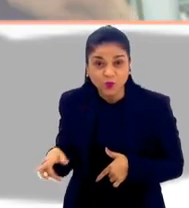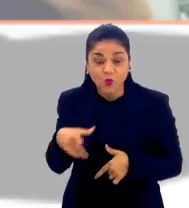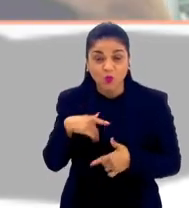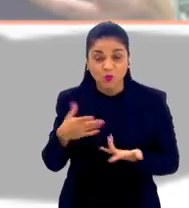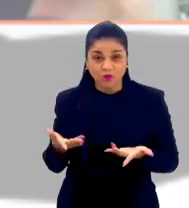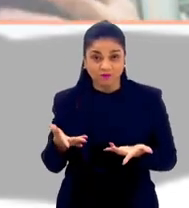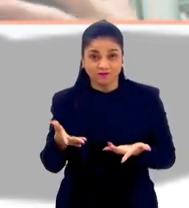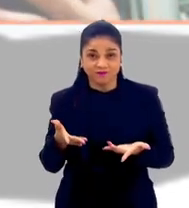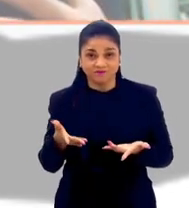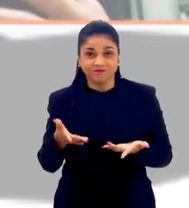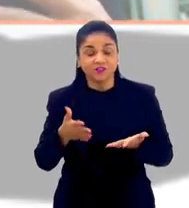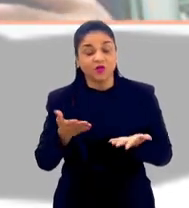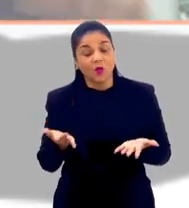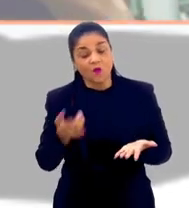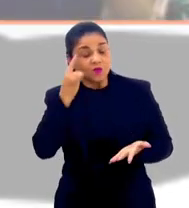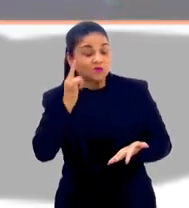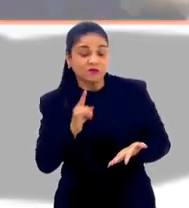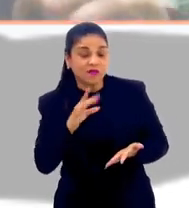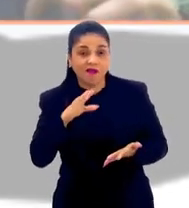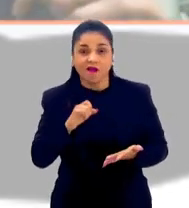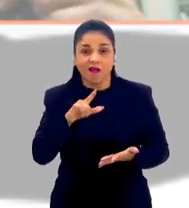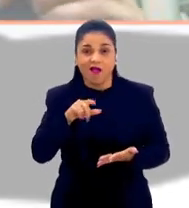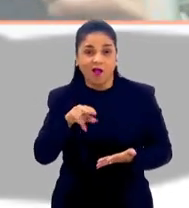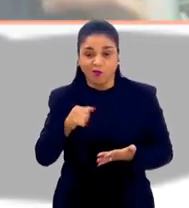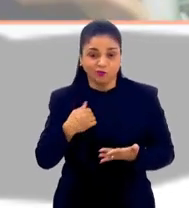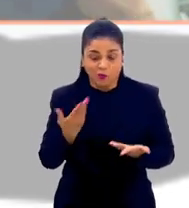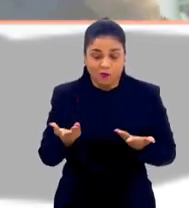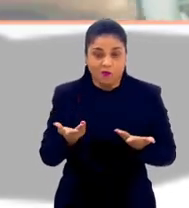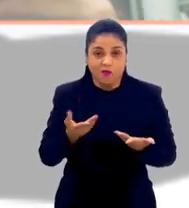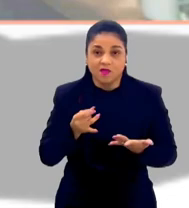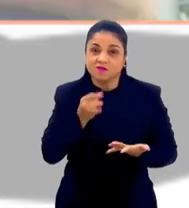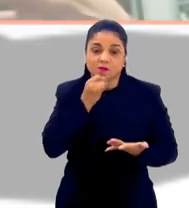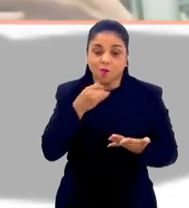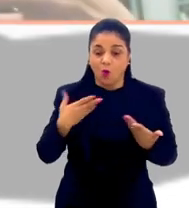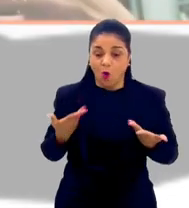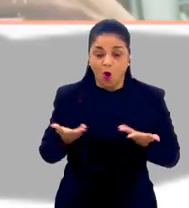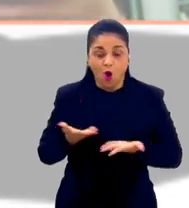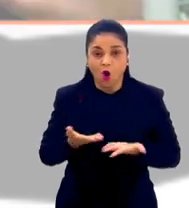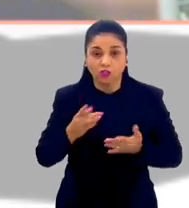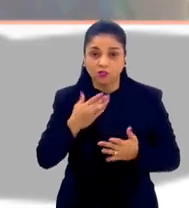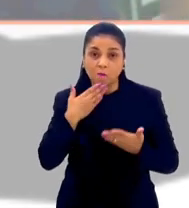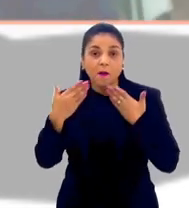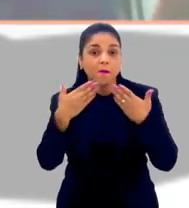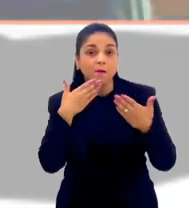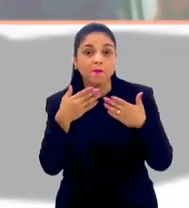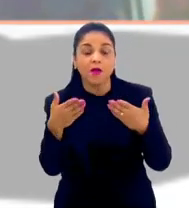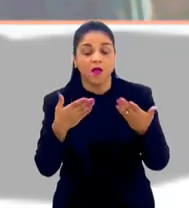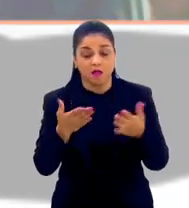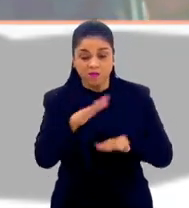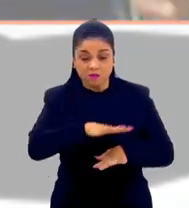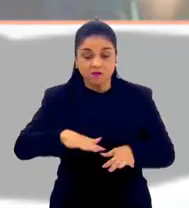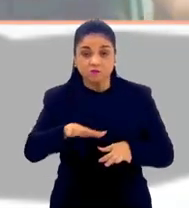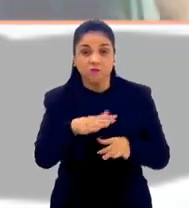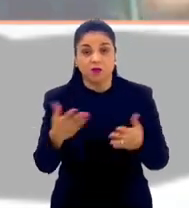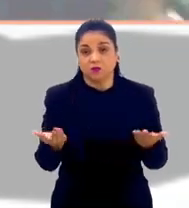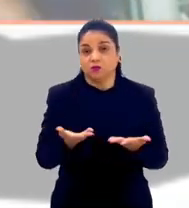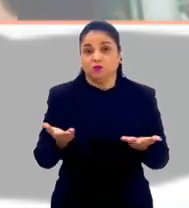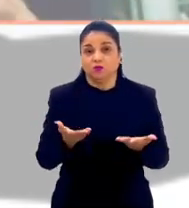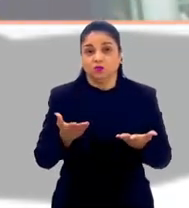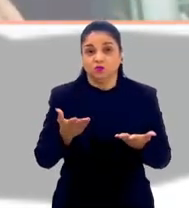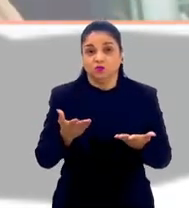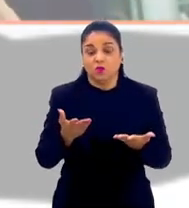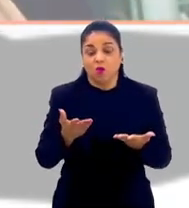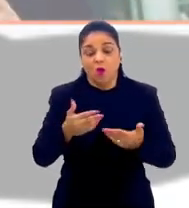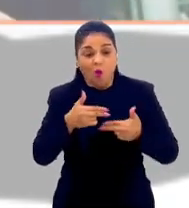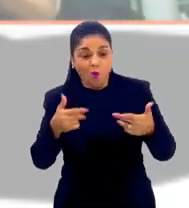Cláudia, se de repente hoje, eu não estava programada, por exemplo, para estar nesse bate-papo com você, nesse espaço. Alguma coisa